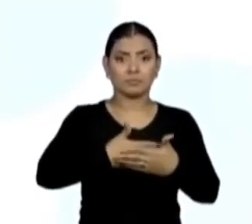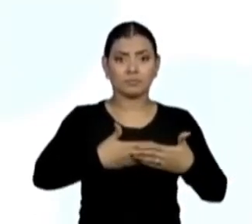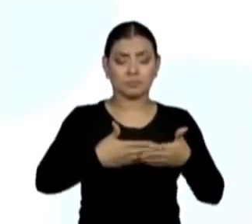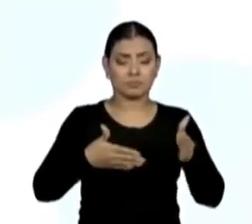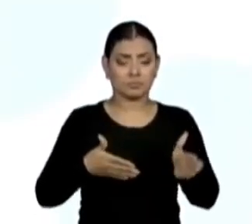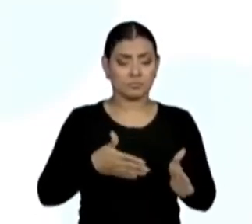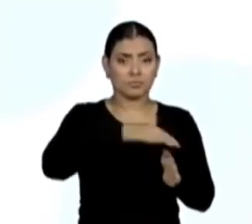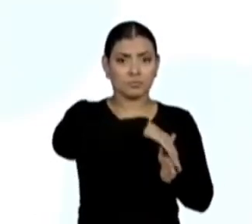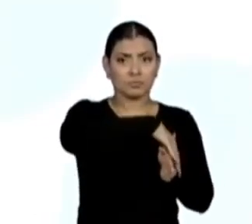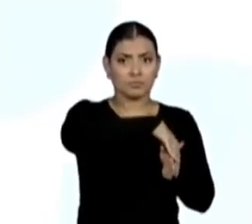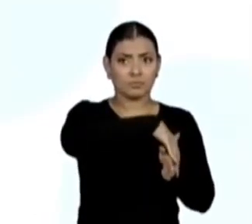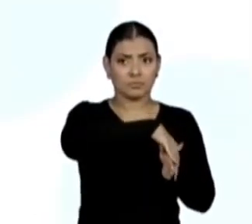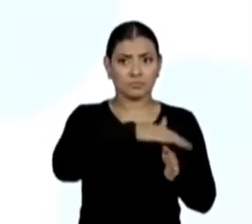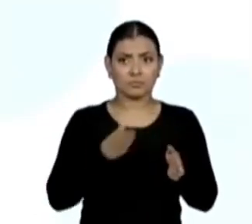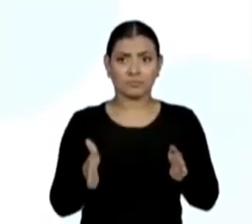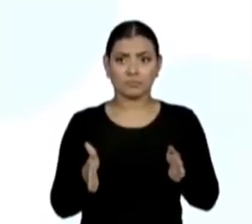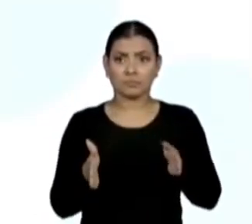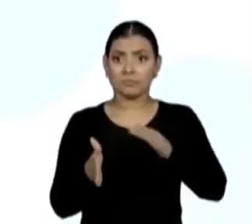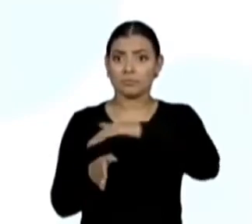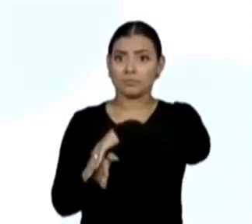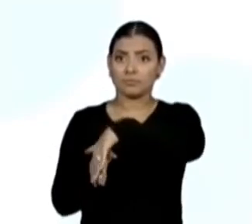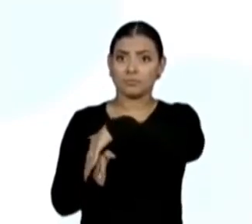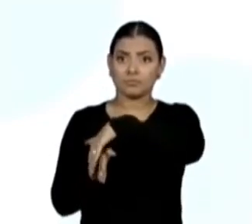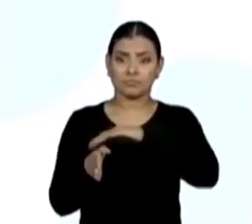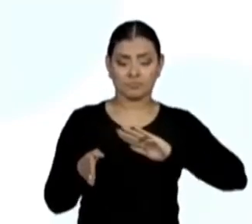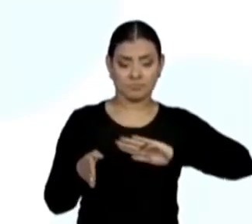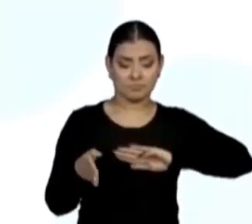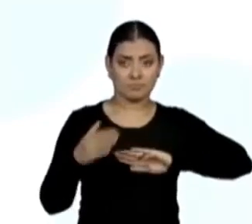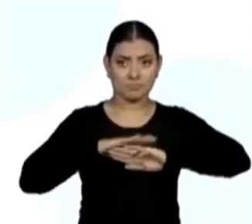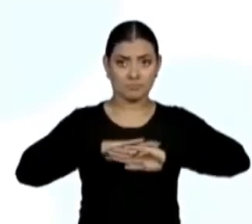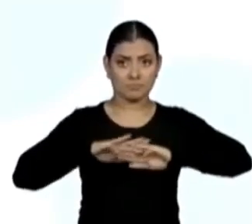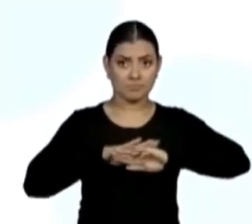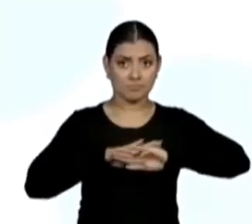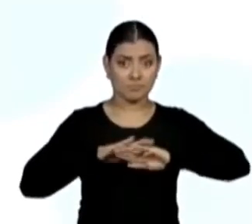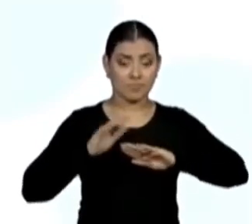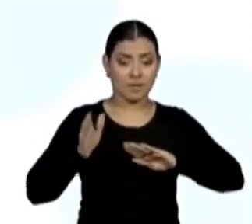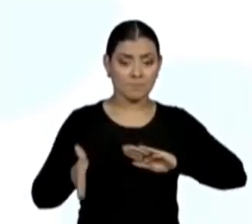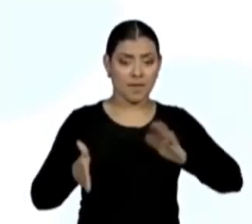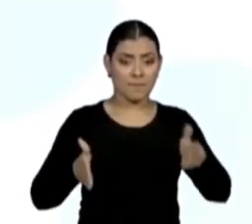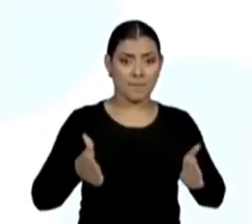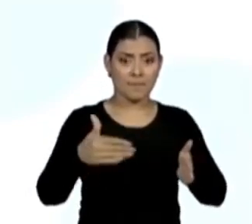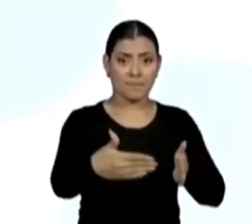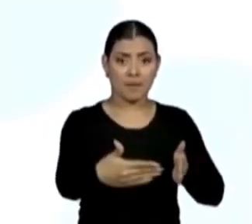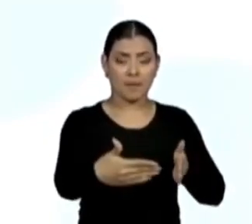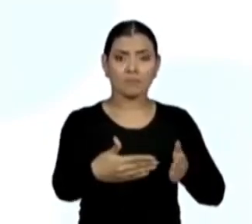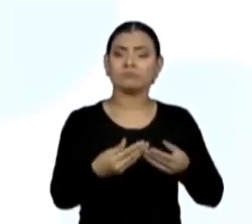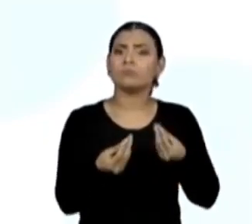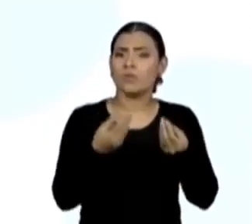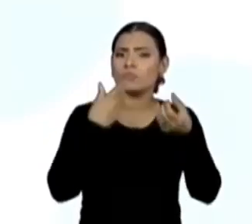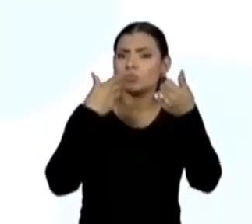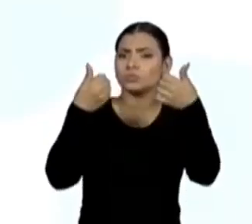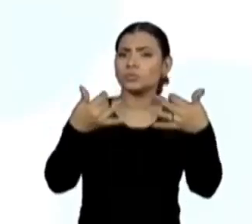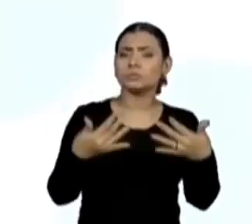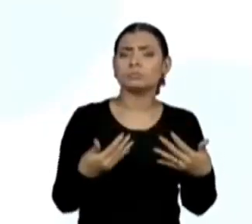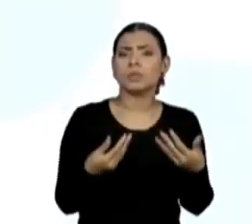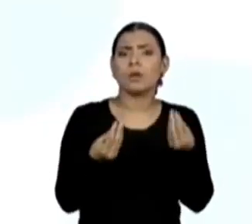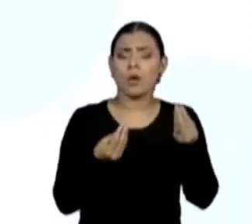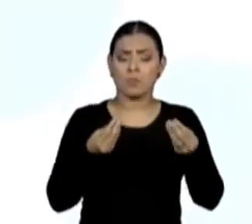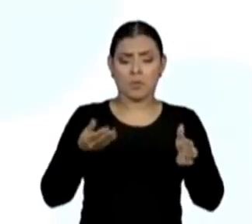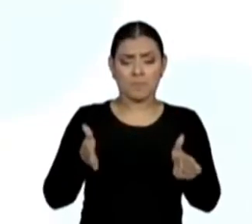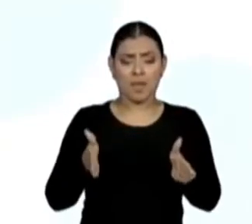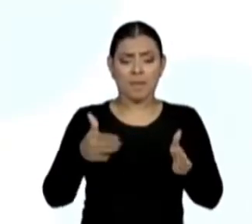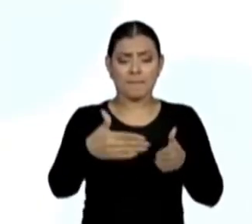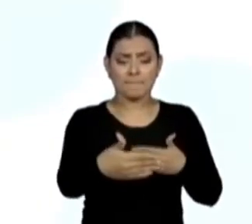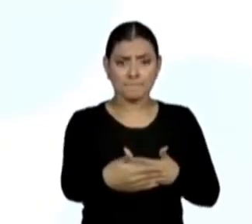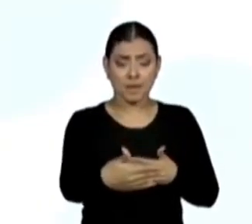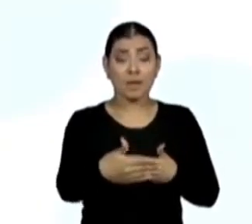desenhar aqui com vocês. Você aí tome nota também, registre. Vou registrar o polígono das faces,